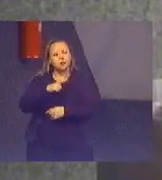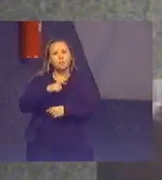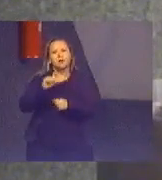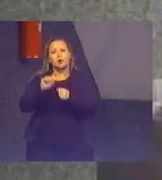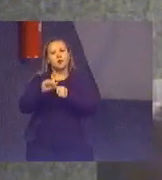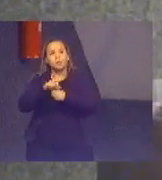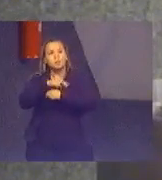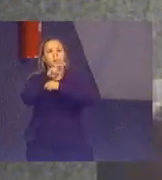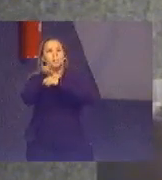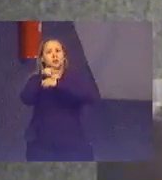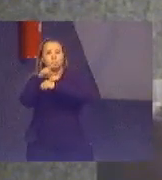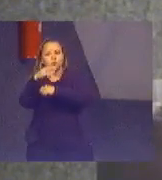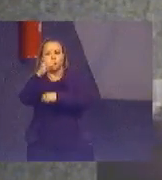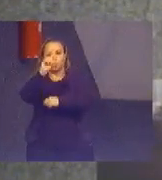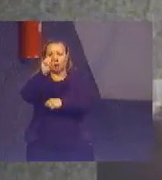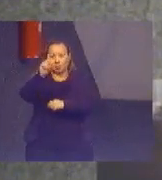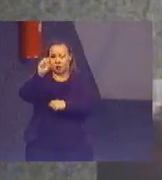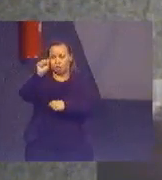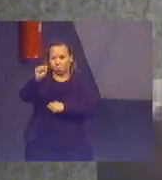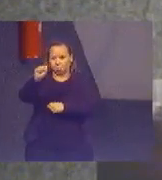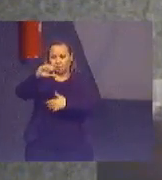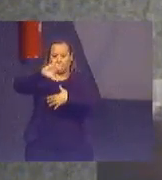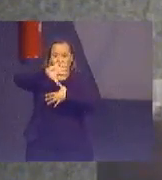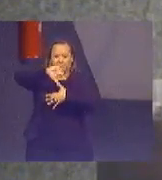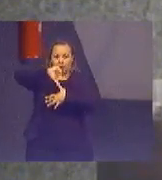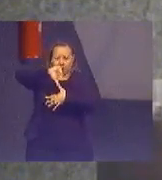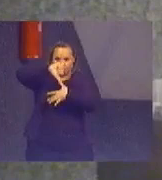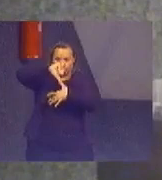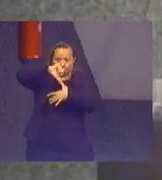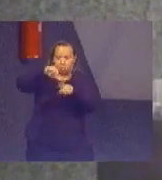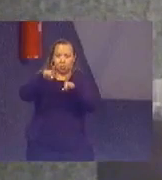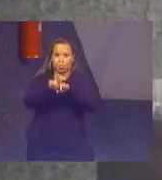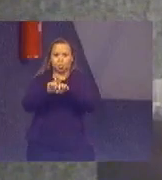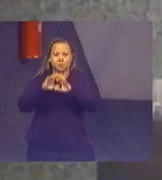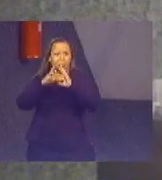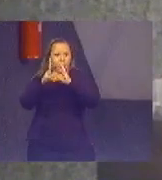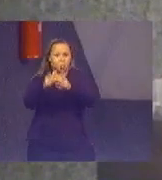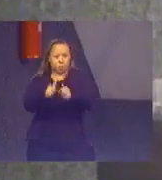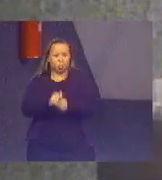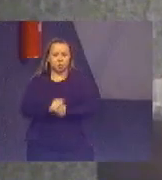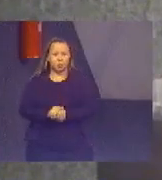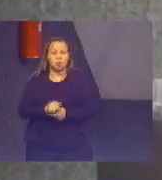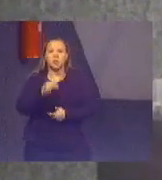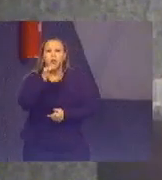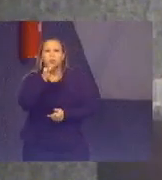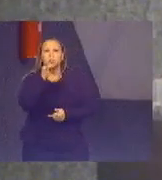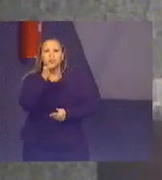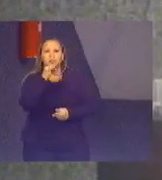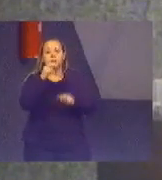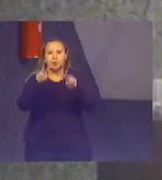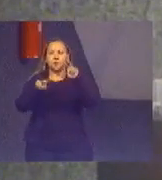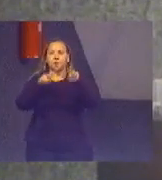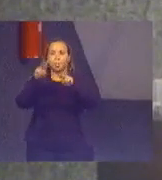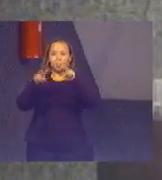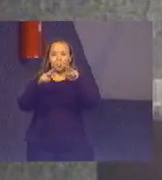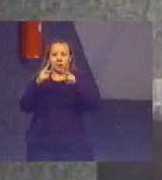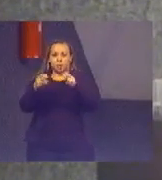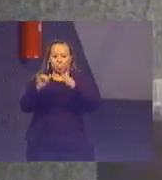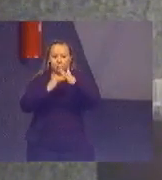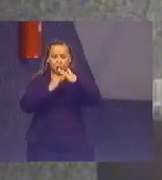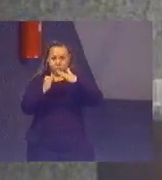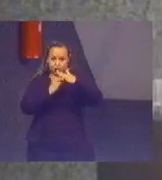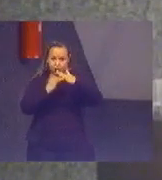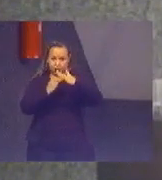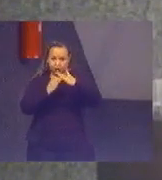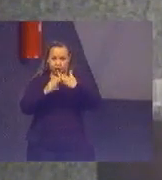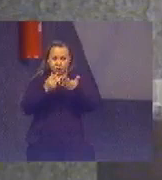dos ODS para a América Latina como um todo, e a título de exemplo, verificou-se que a institucionalização